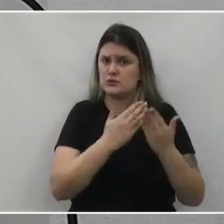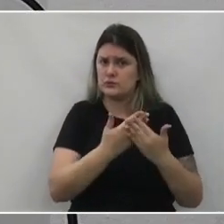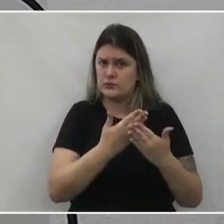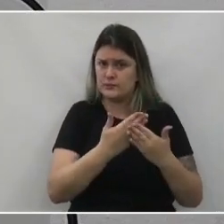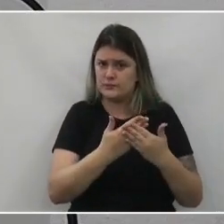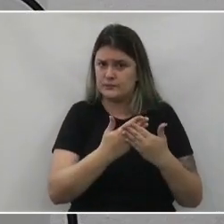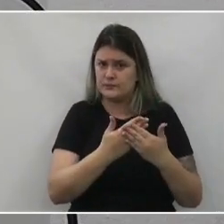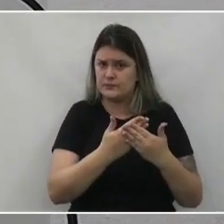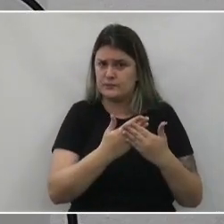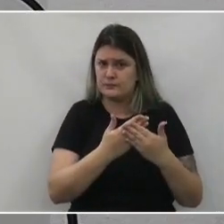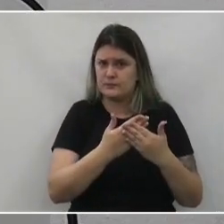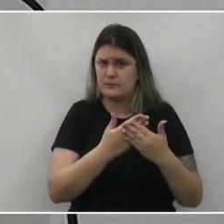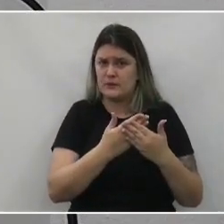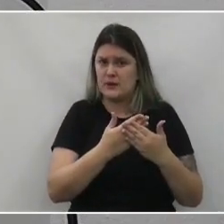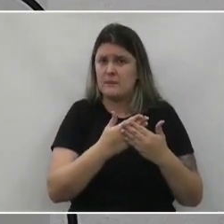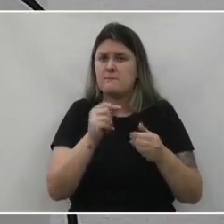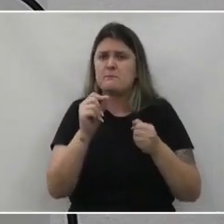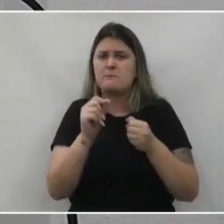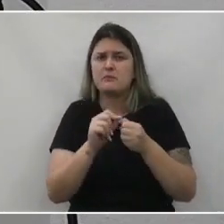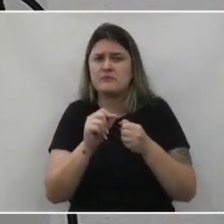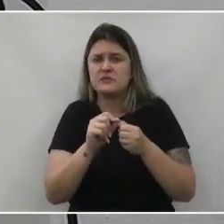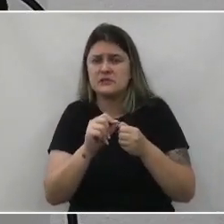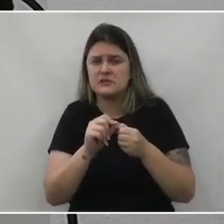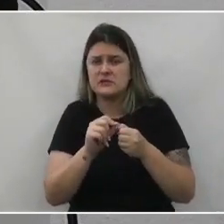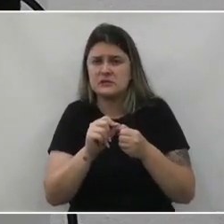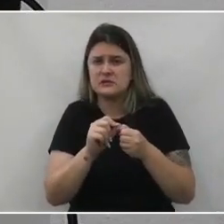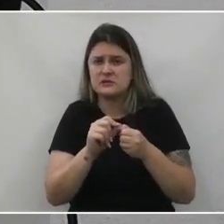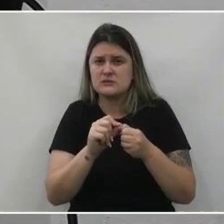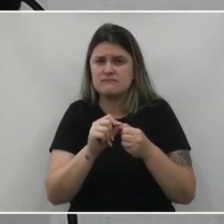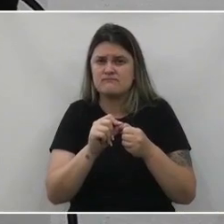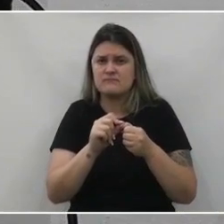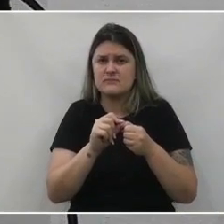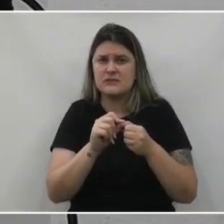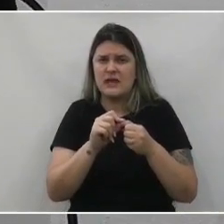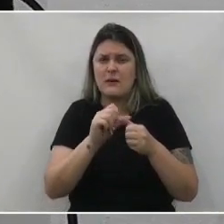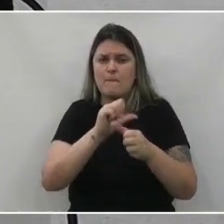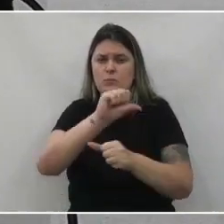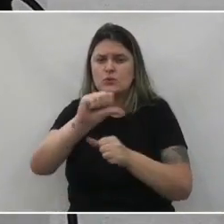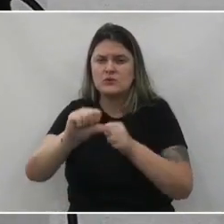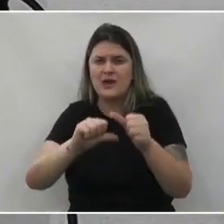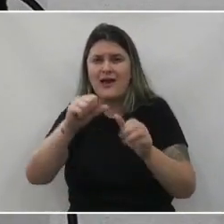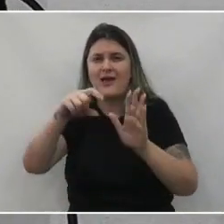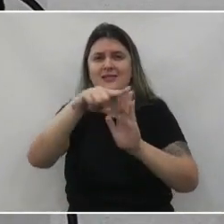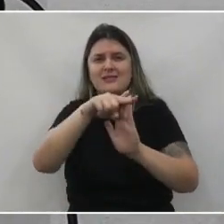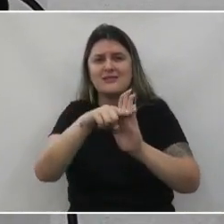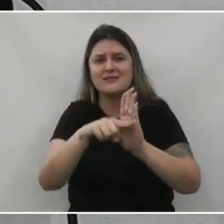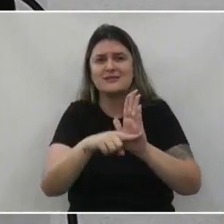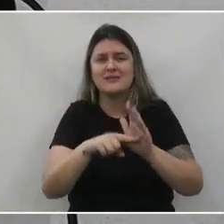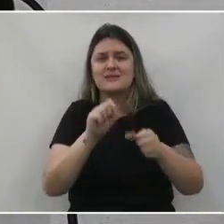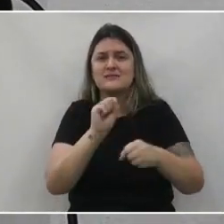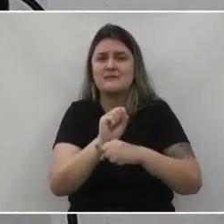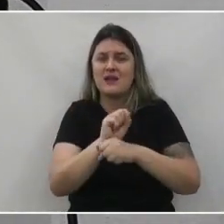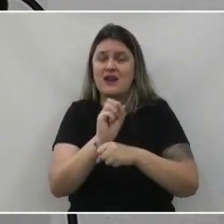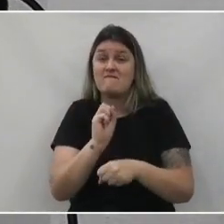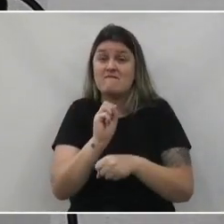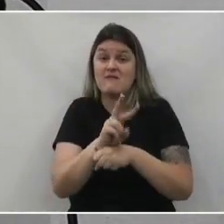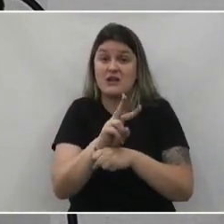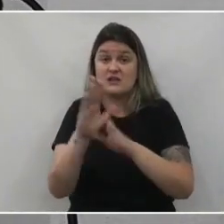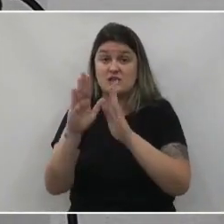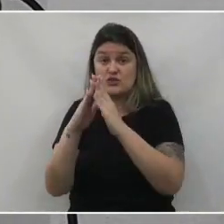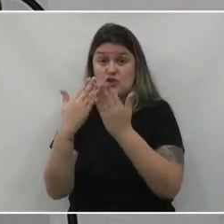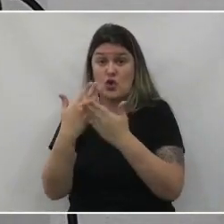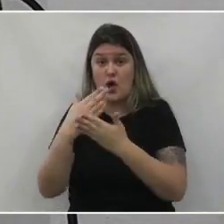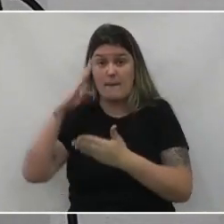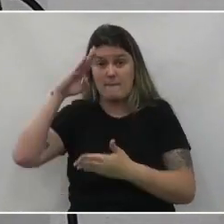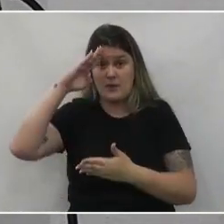que, para fazer alteração na lista de espera de vagas do colégio militar, do